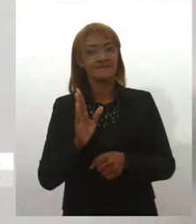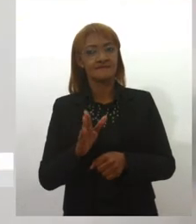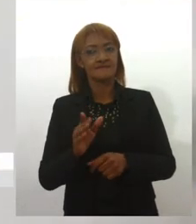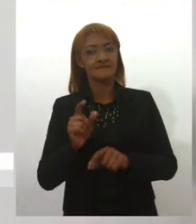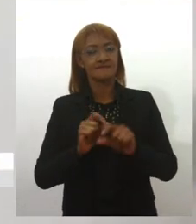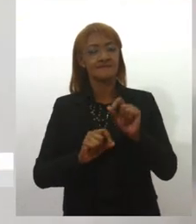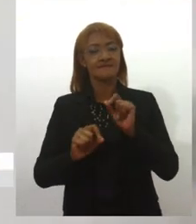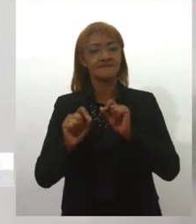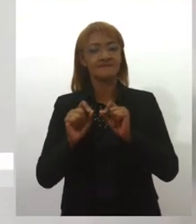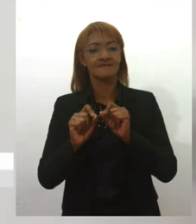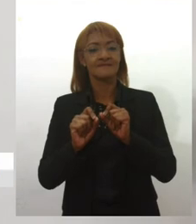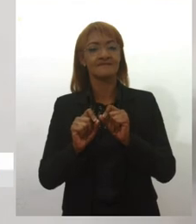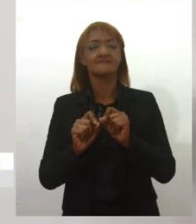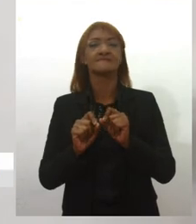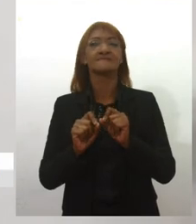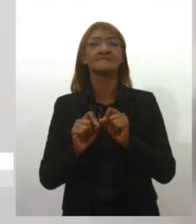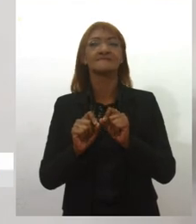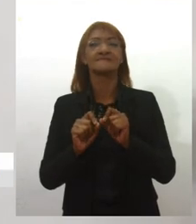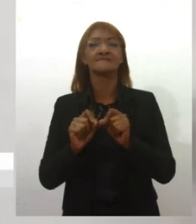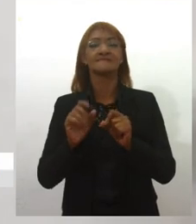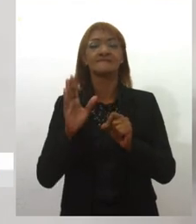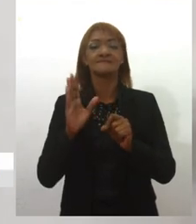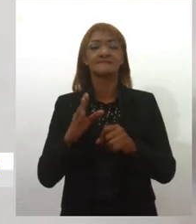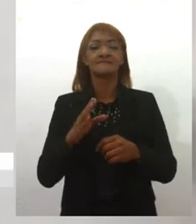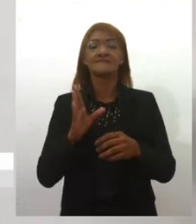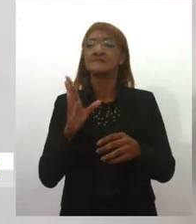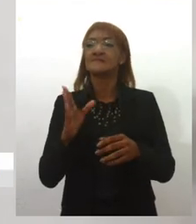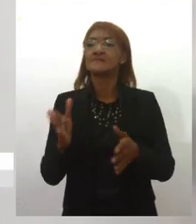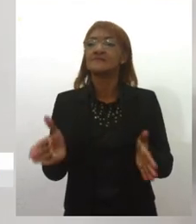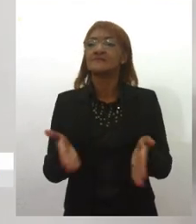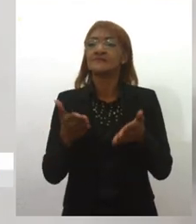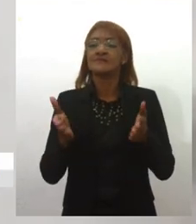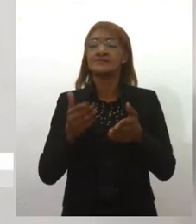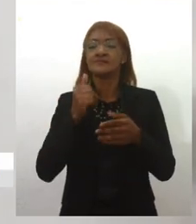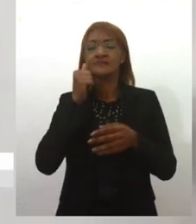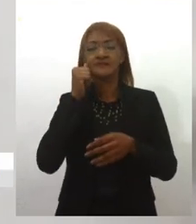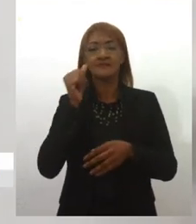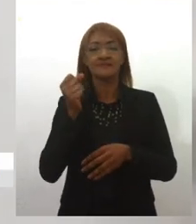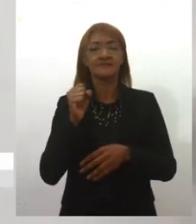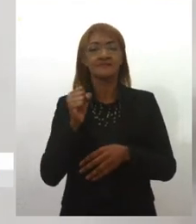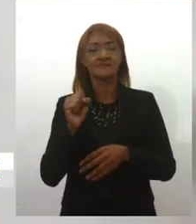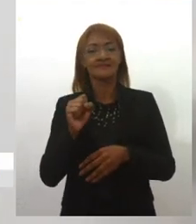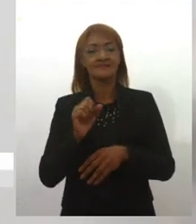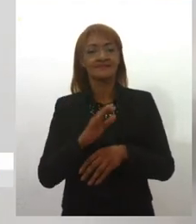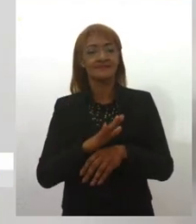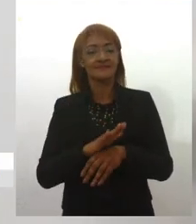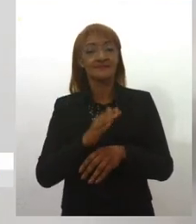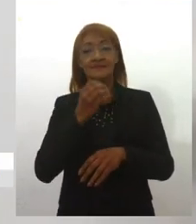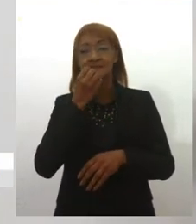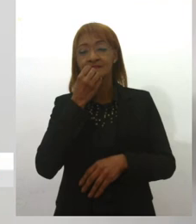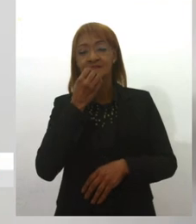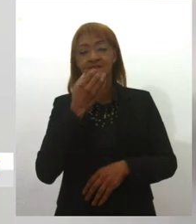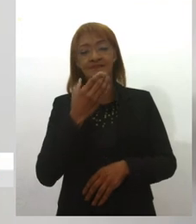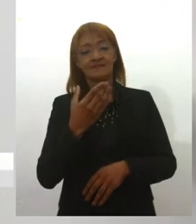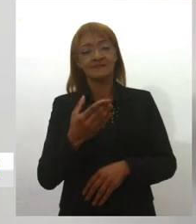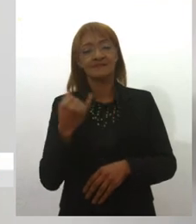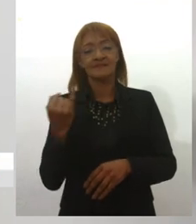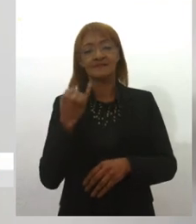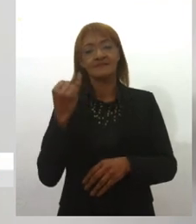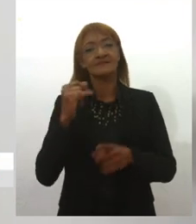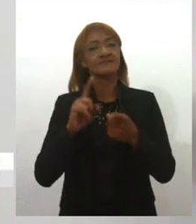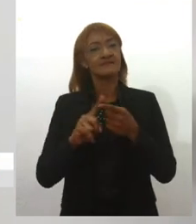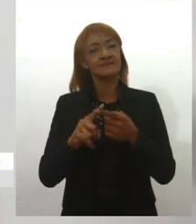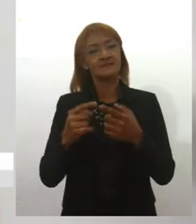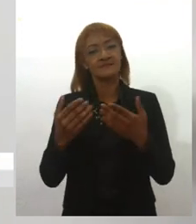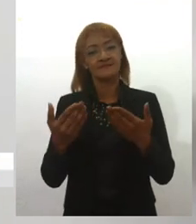trazer isso como novidade, incentivo para essas mulheres sergipanas, eu acho que faz todo sentido, né? E, assim, eu quero